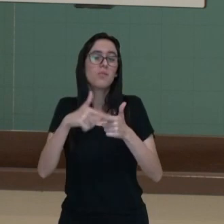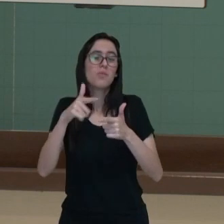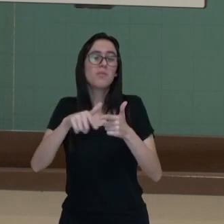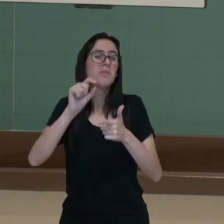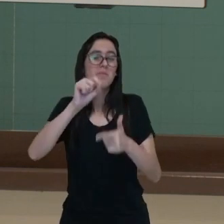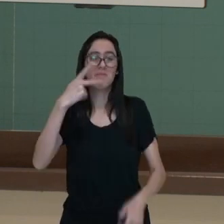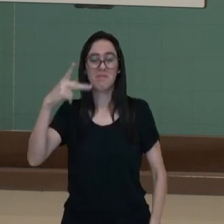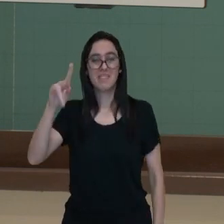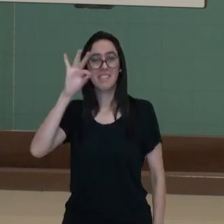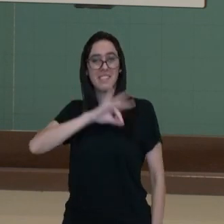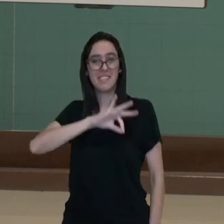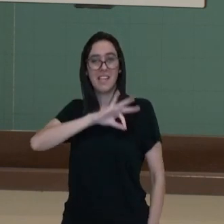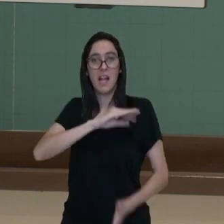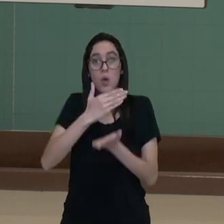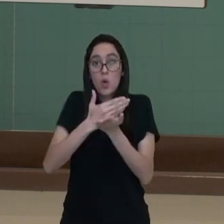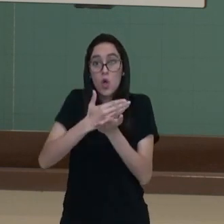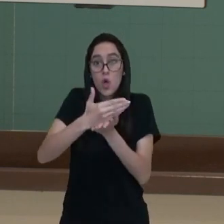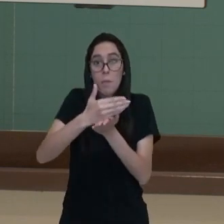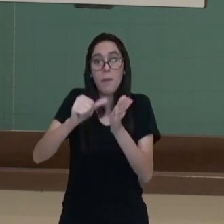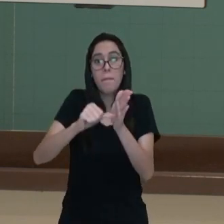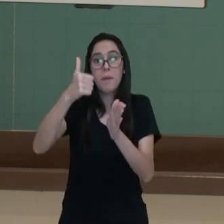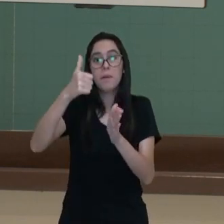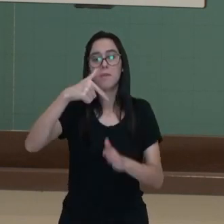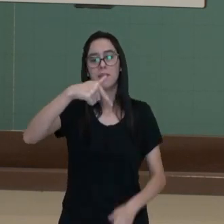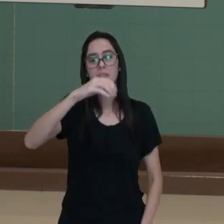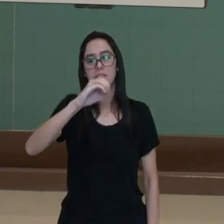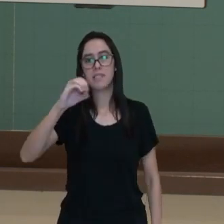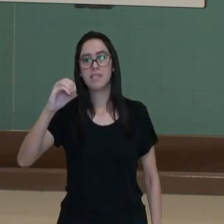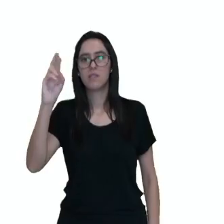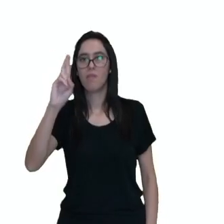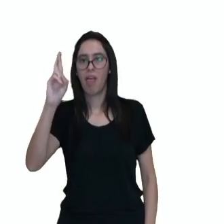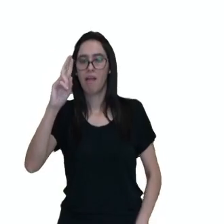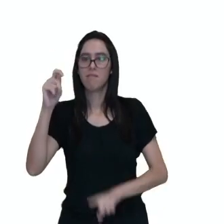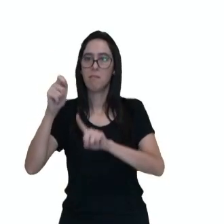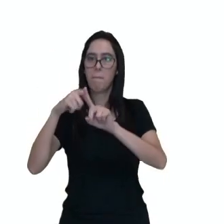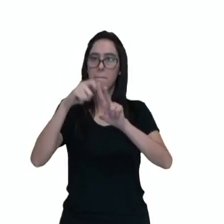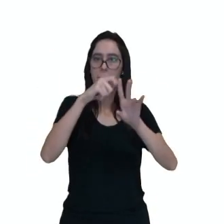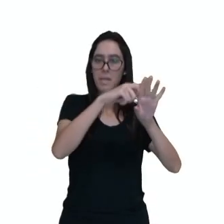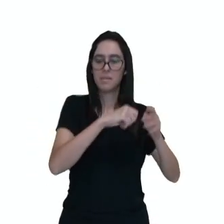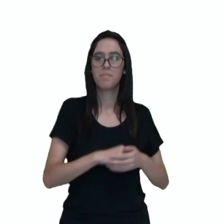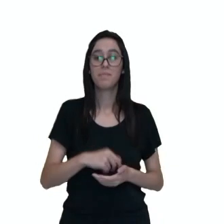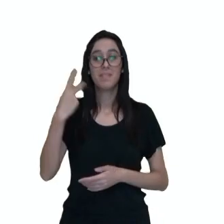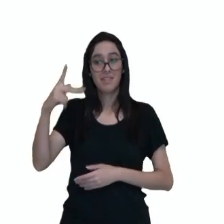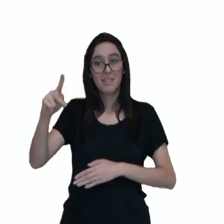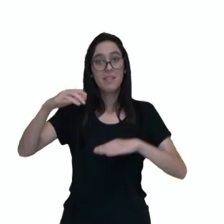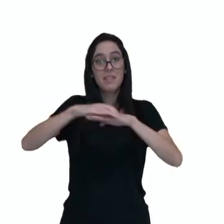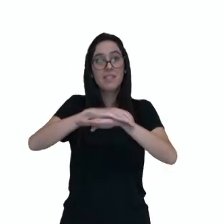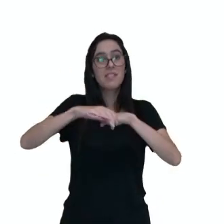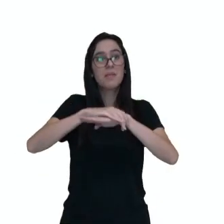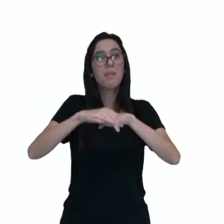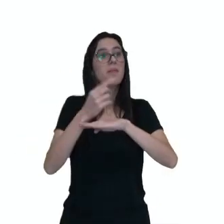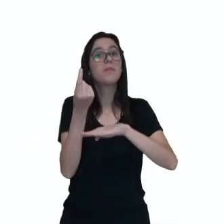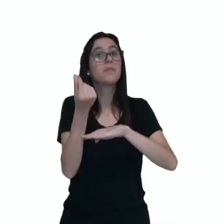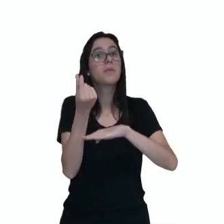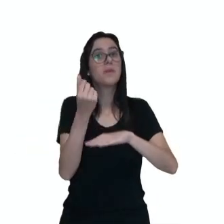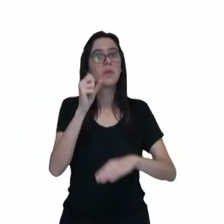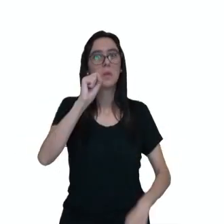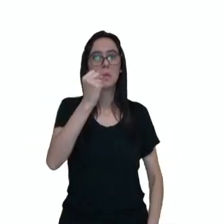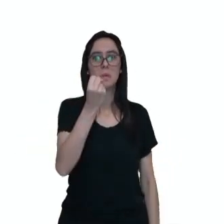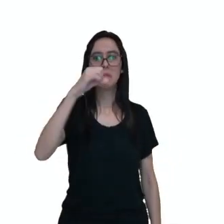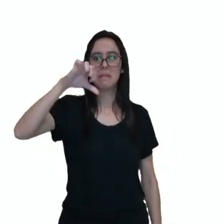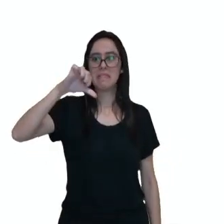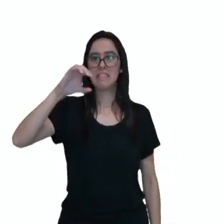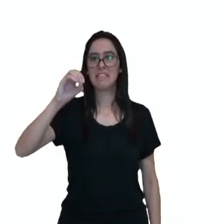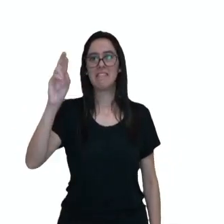inicial dela será de 700 reais por mês, ok? E o tênis que ela quer custa, olha lá, 890,